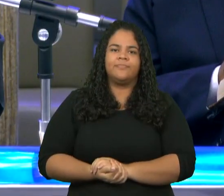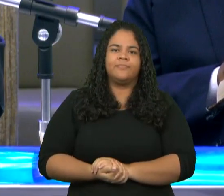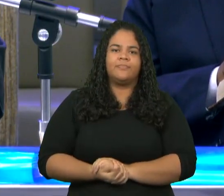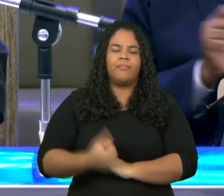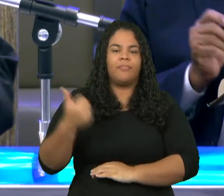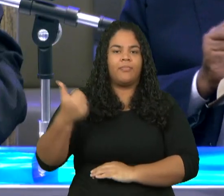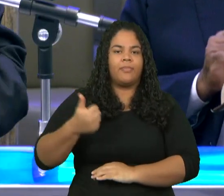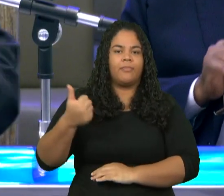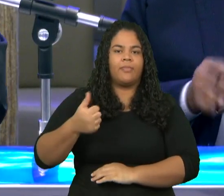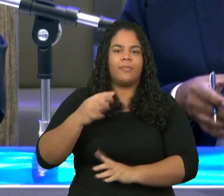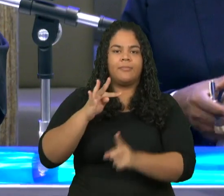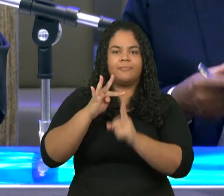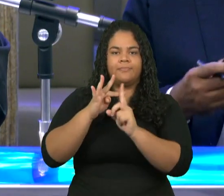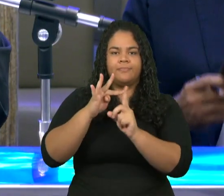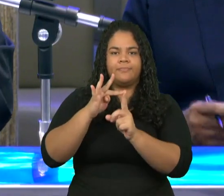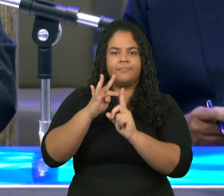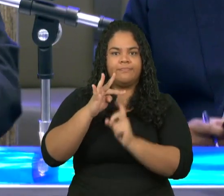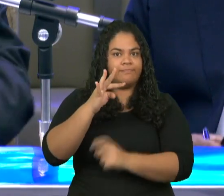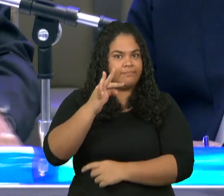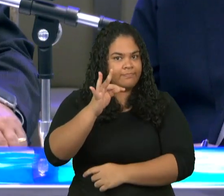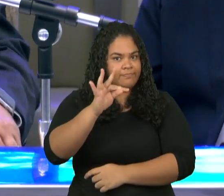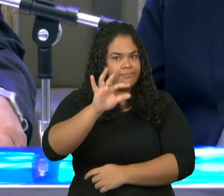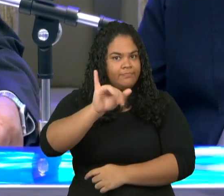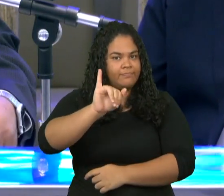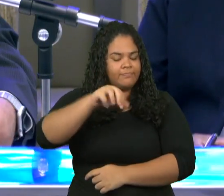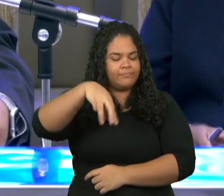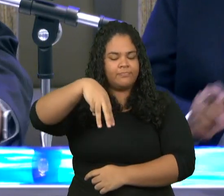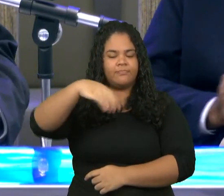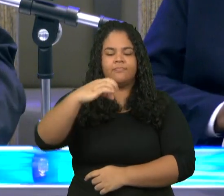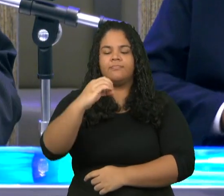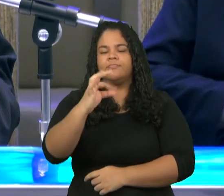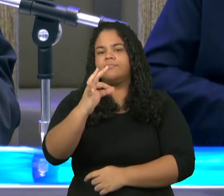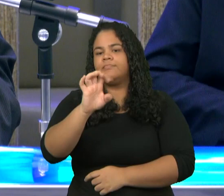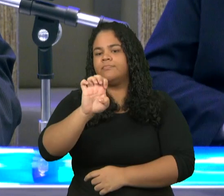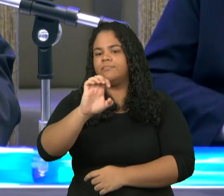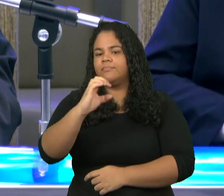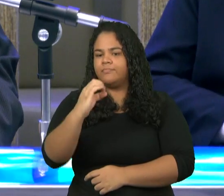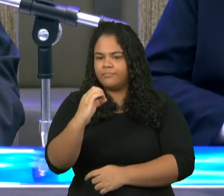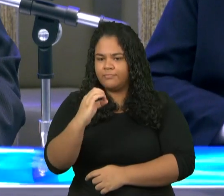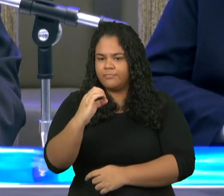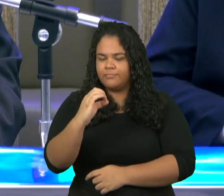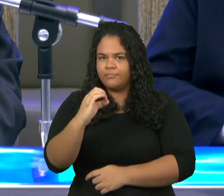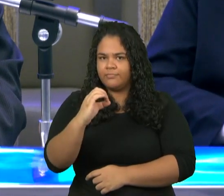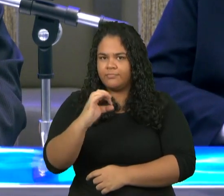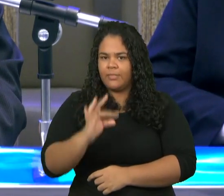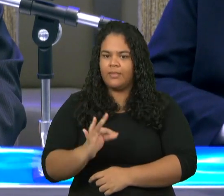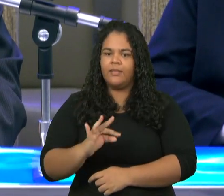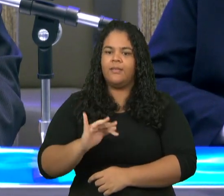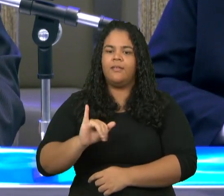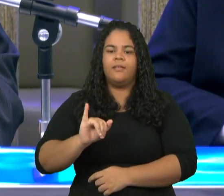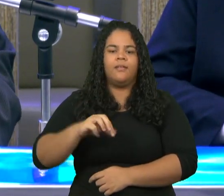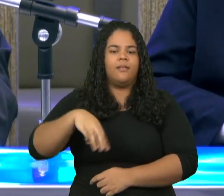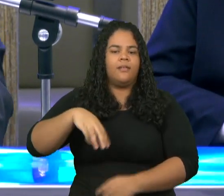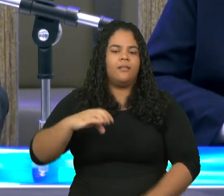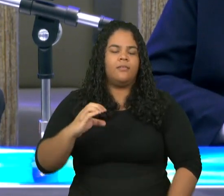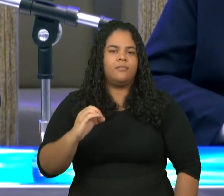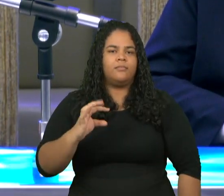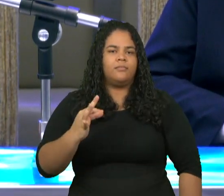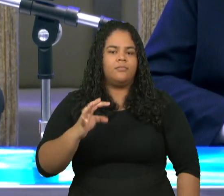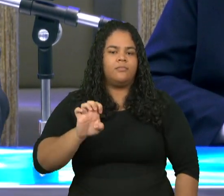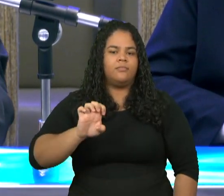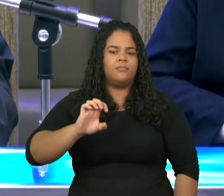do apóstolo São Paulo, escrita a Timóteo, no capítulo 4, o versículo primeiro e segundo,